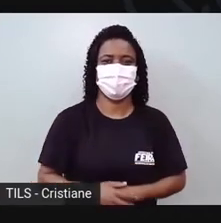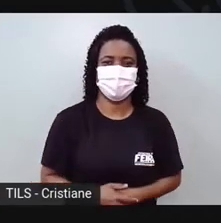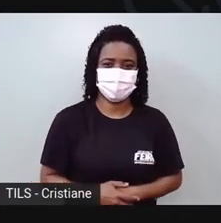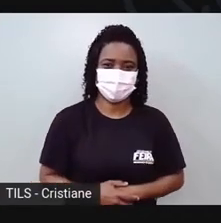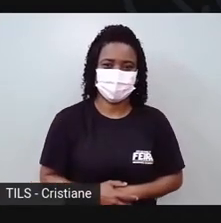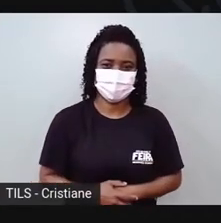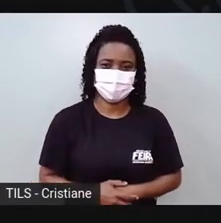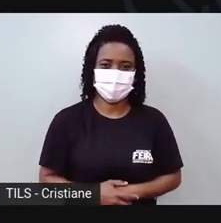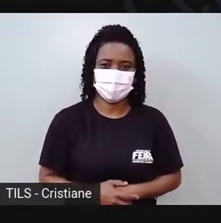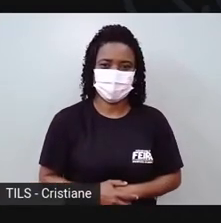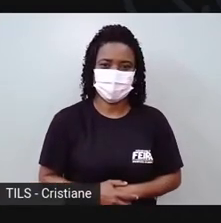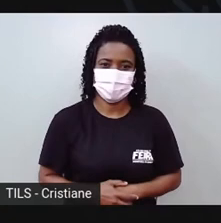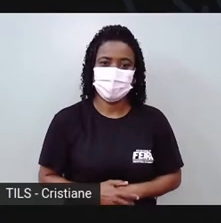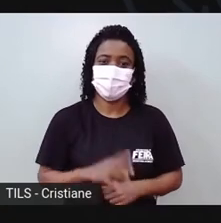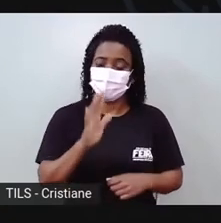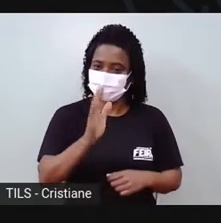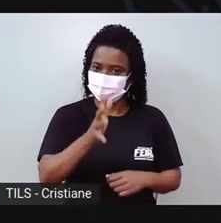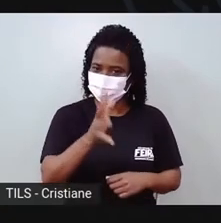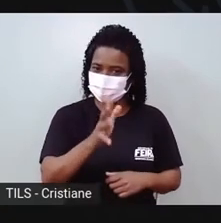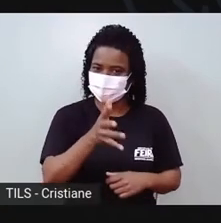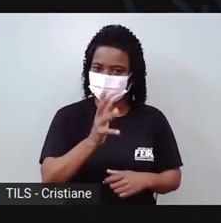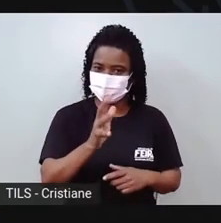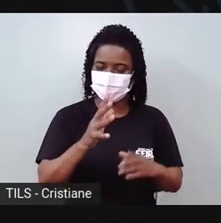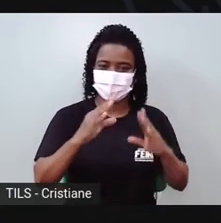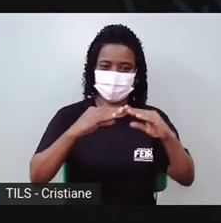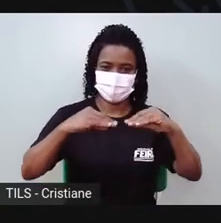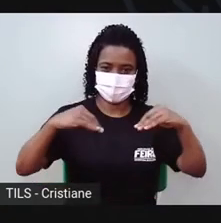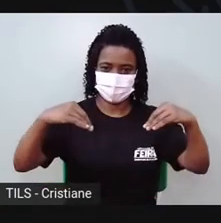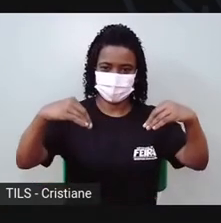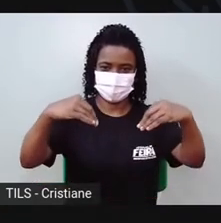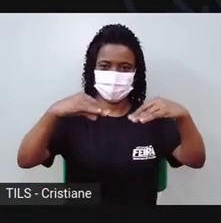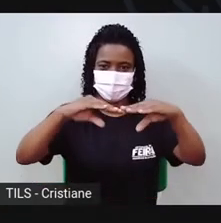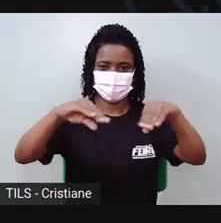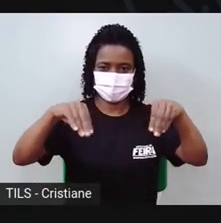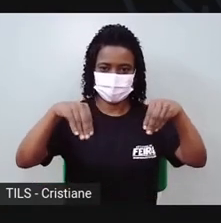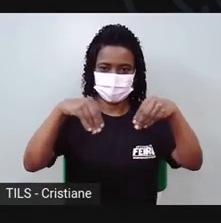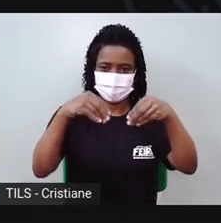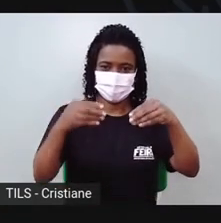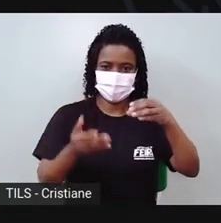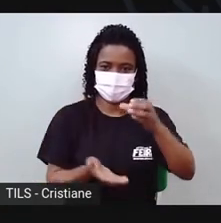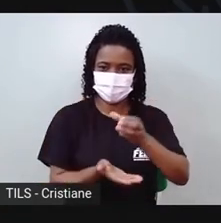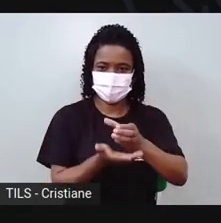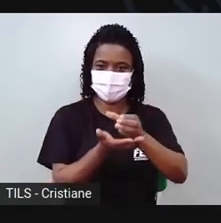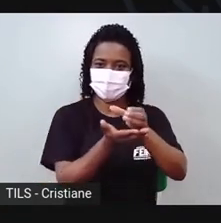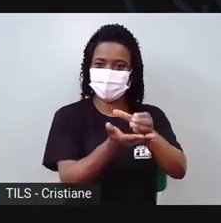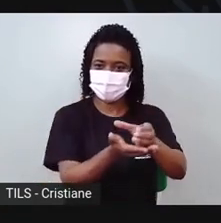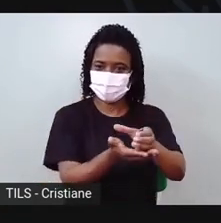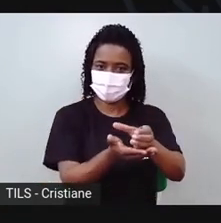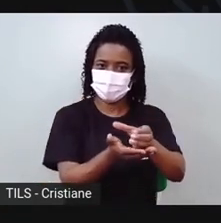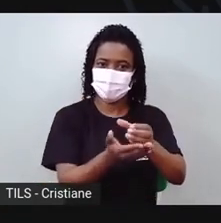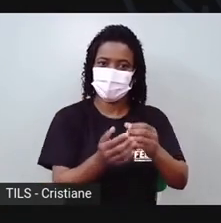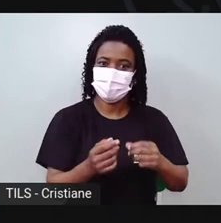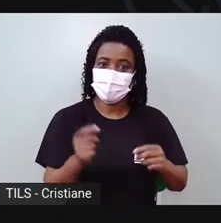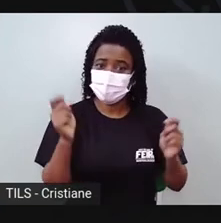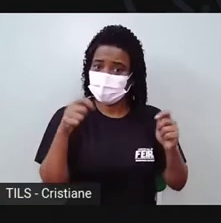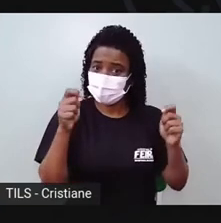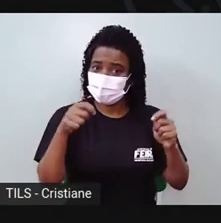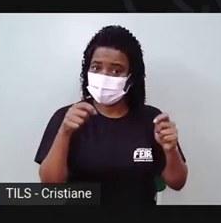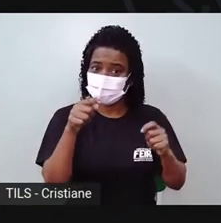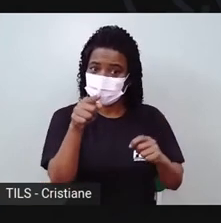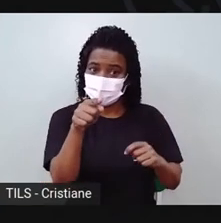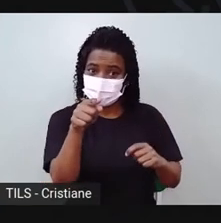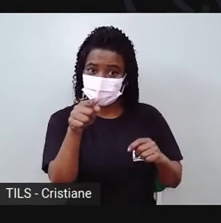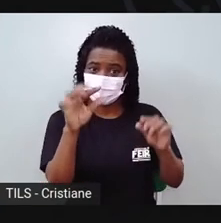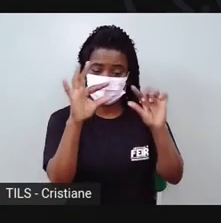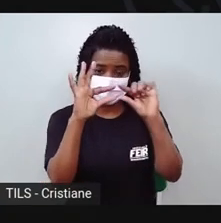Aí pronto. Fiz a minha panelinha, agora eu posso ou fazer essa beiradinha aqui, ó, do